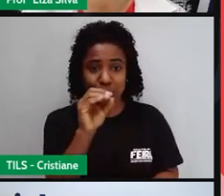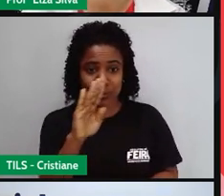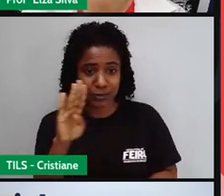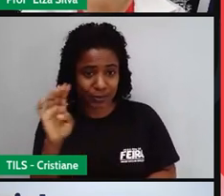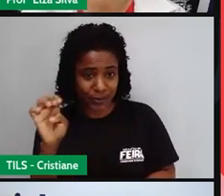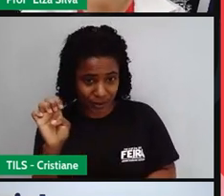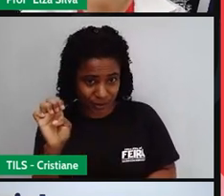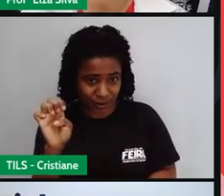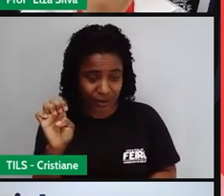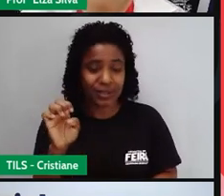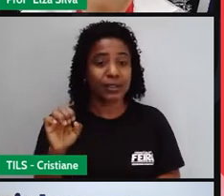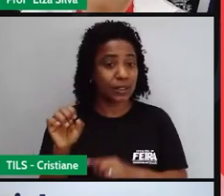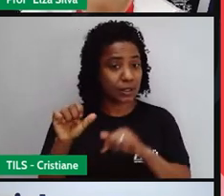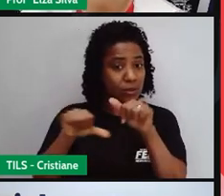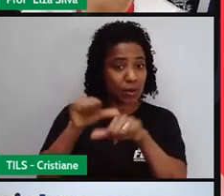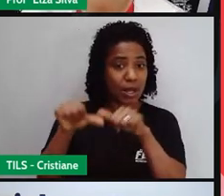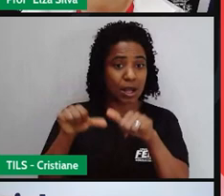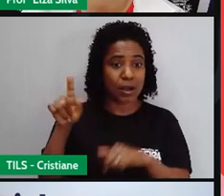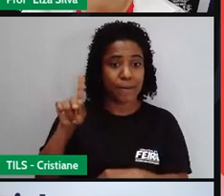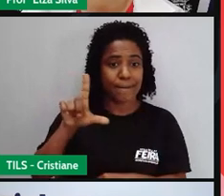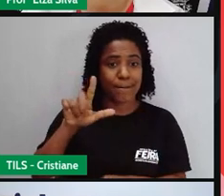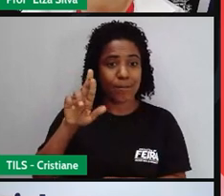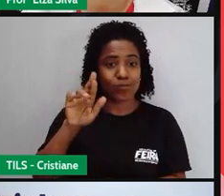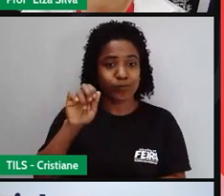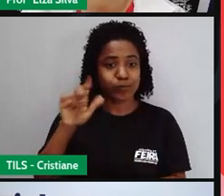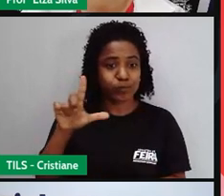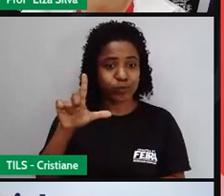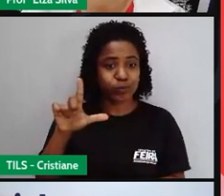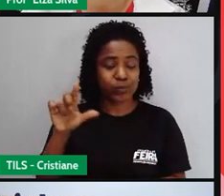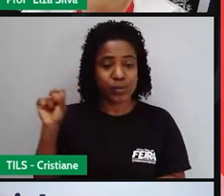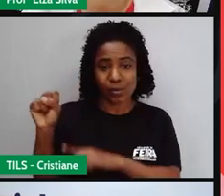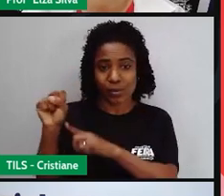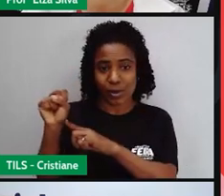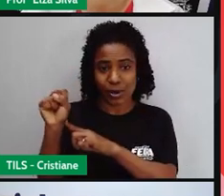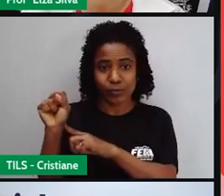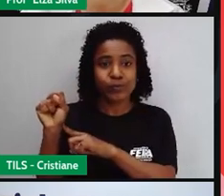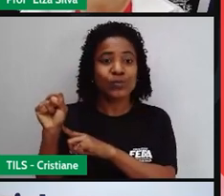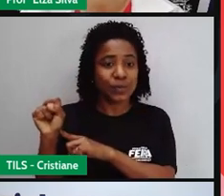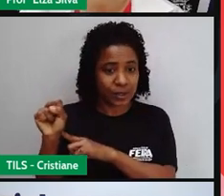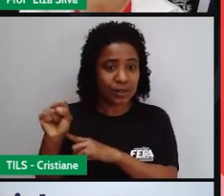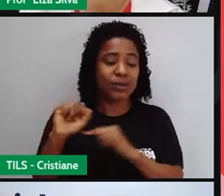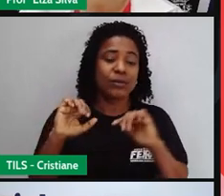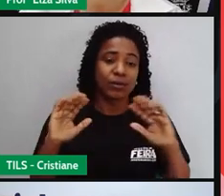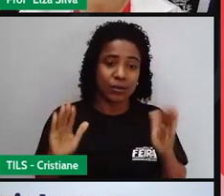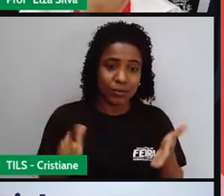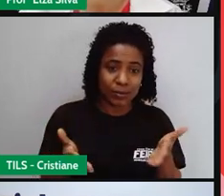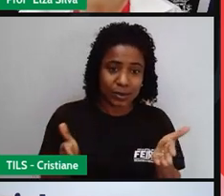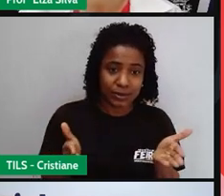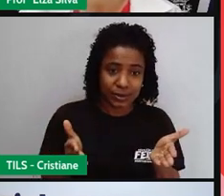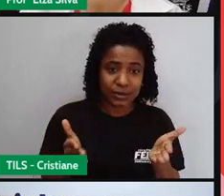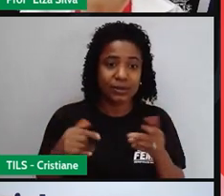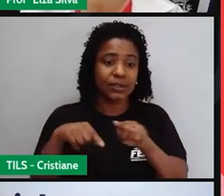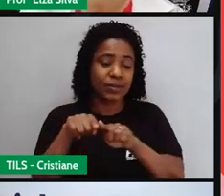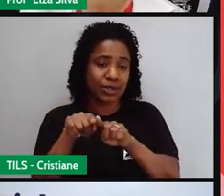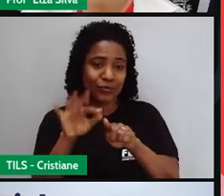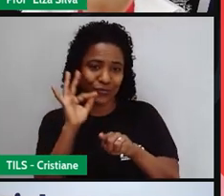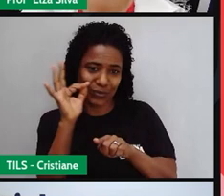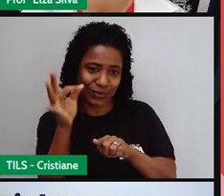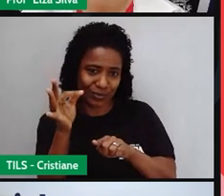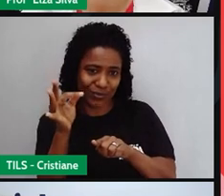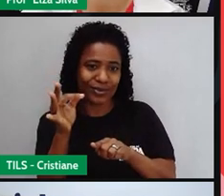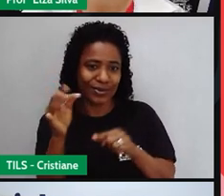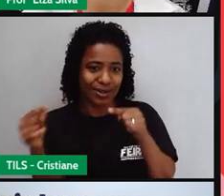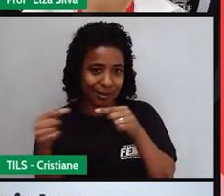No plural, tanto pra, no presente, né, were, quanto were, que tá no